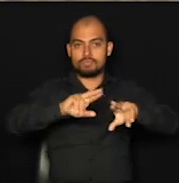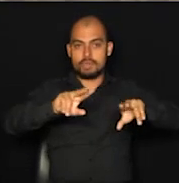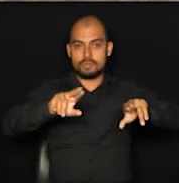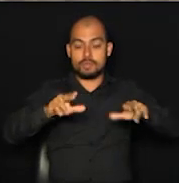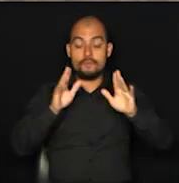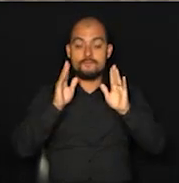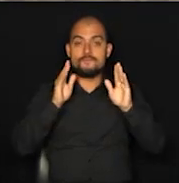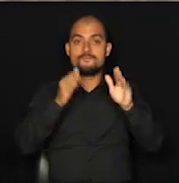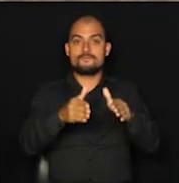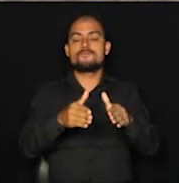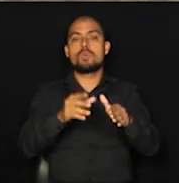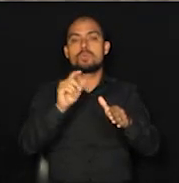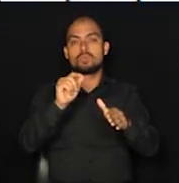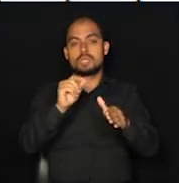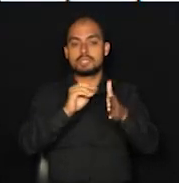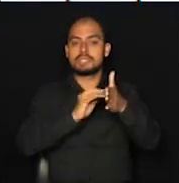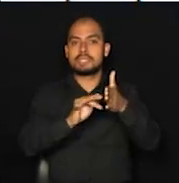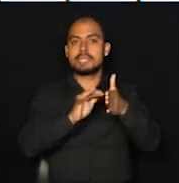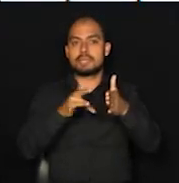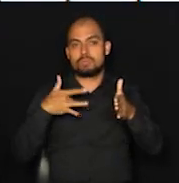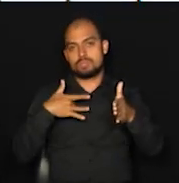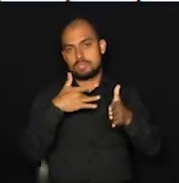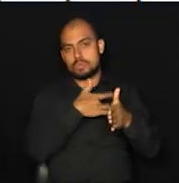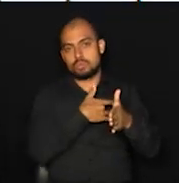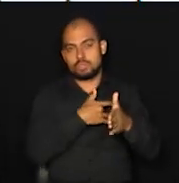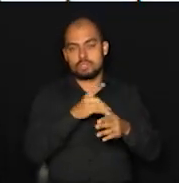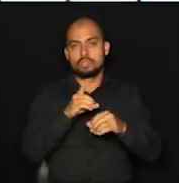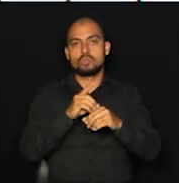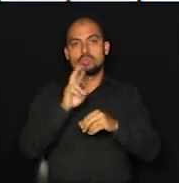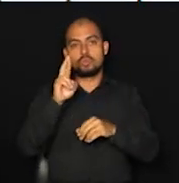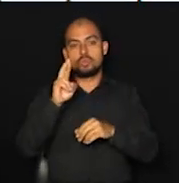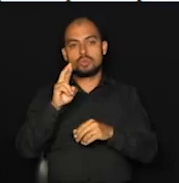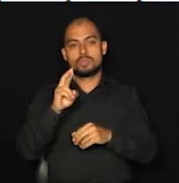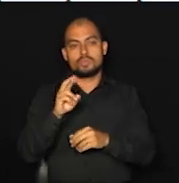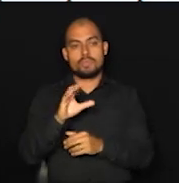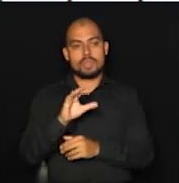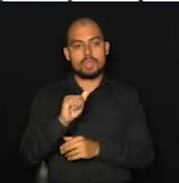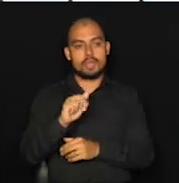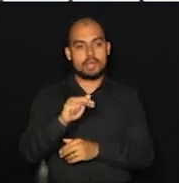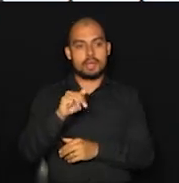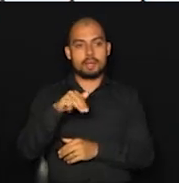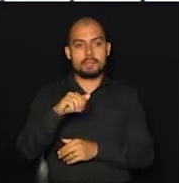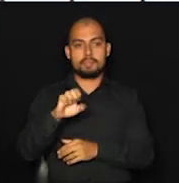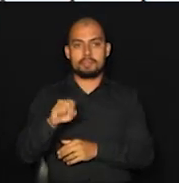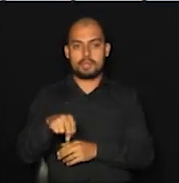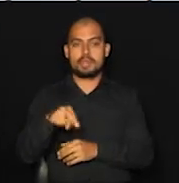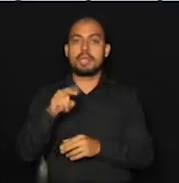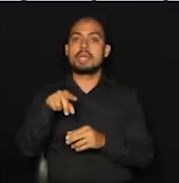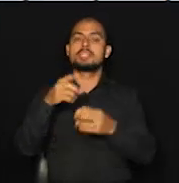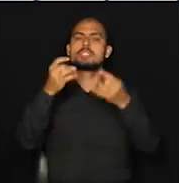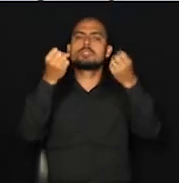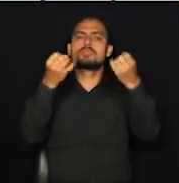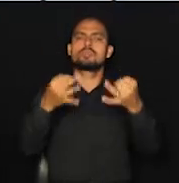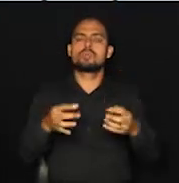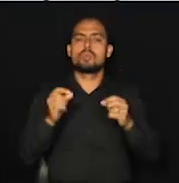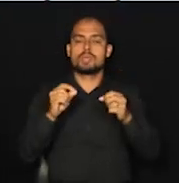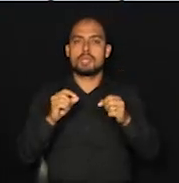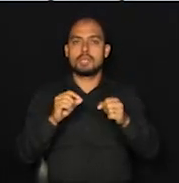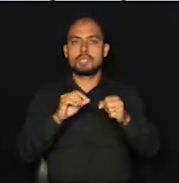na fala justamente do secretário de Saúde, doutor Cármino de Souza, que destacou os casos